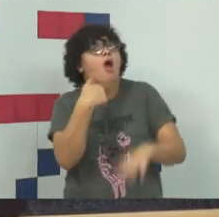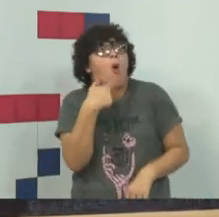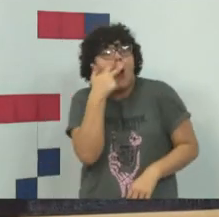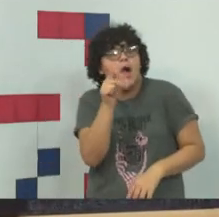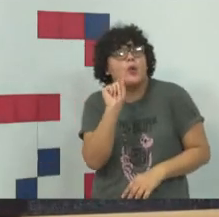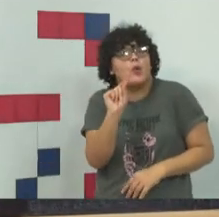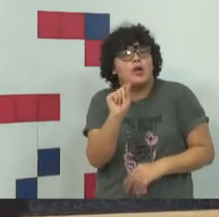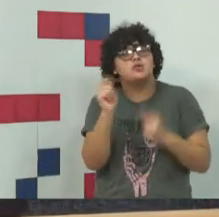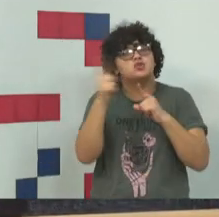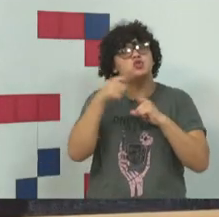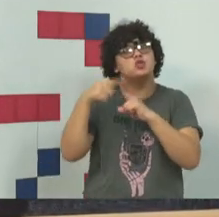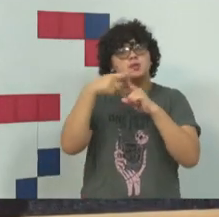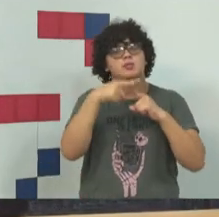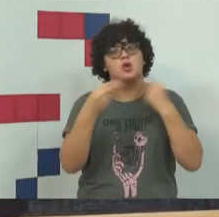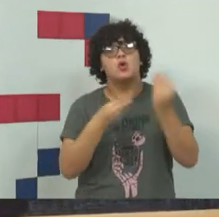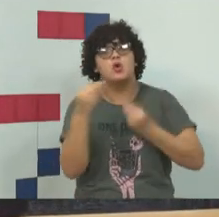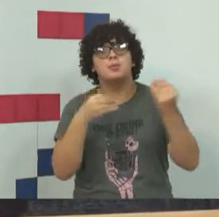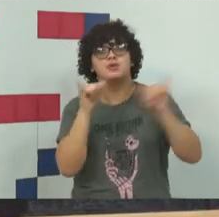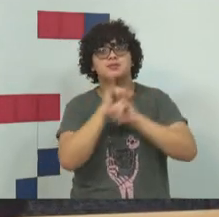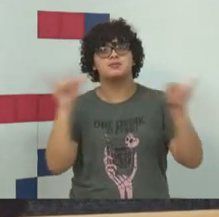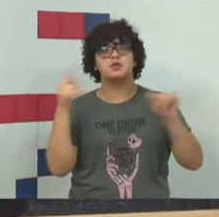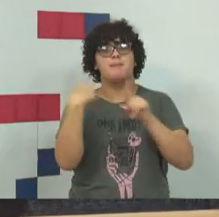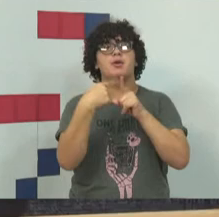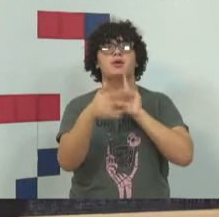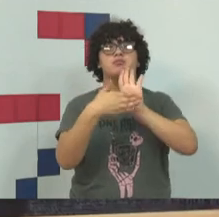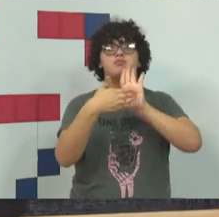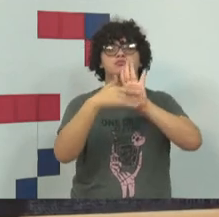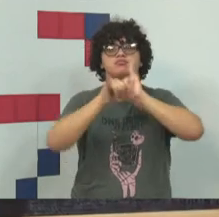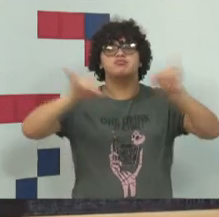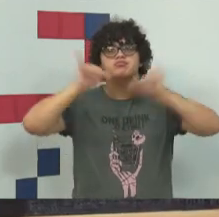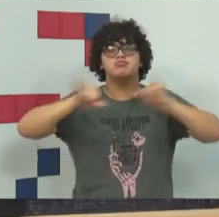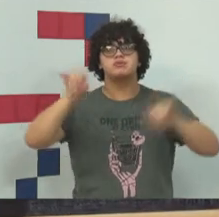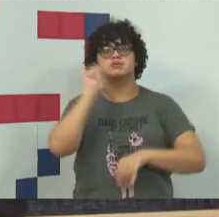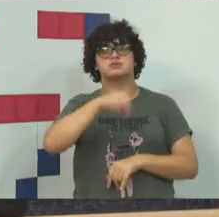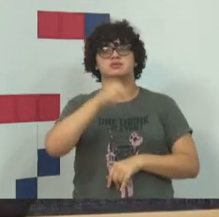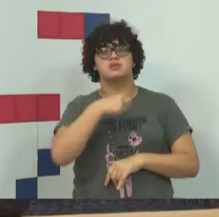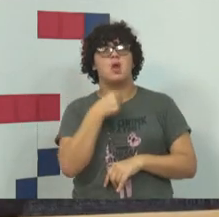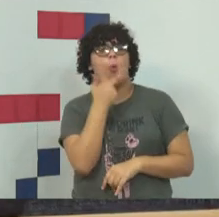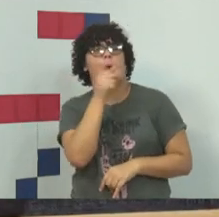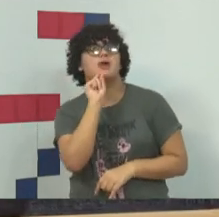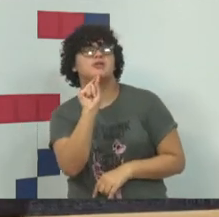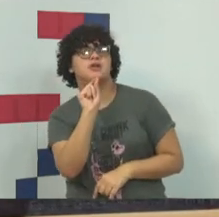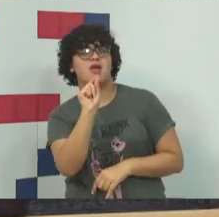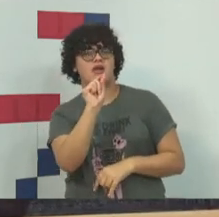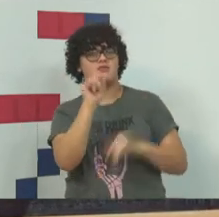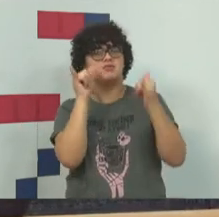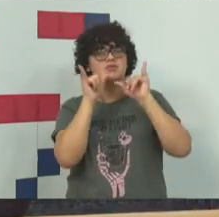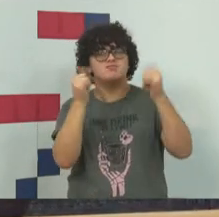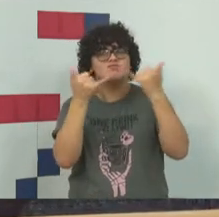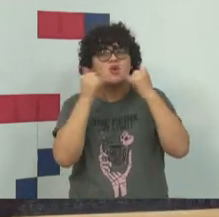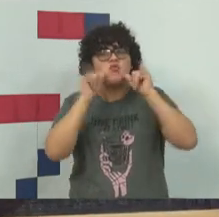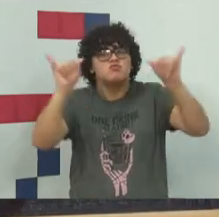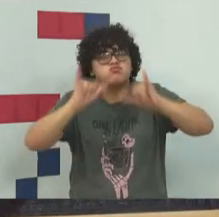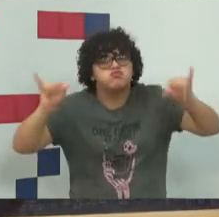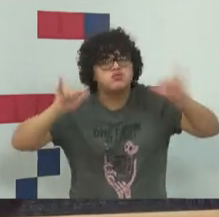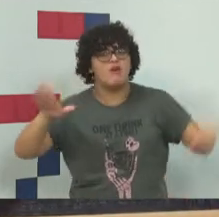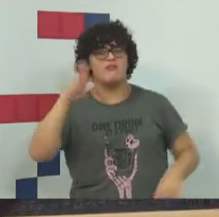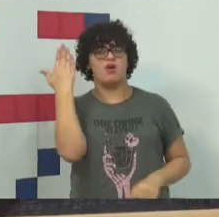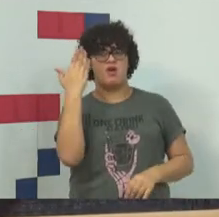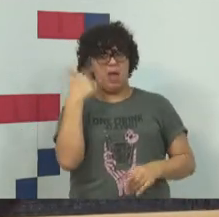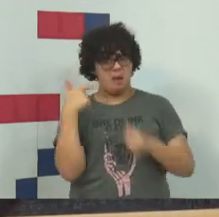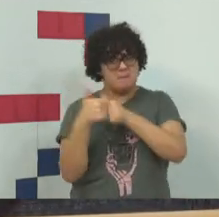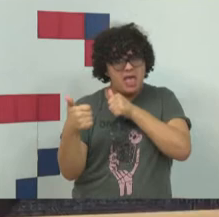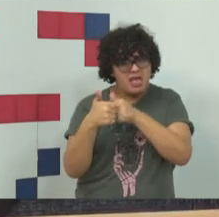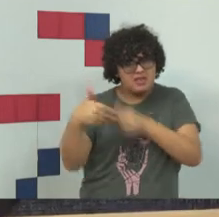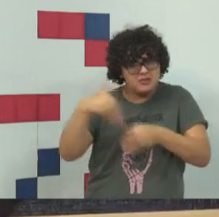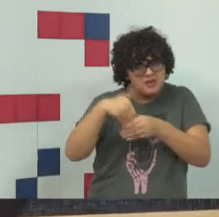esse tipo penal seja assim tão amplo, porque fala em propaganda. E eu não acho que fake news, o problema da fake news não está nem perto da propaganda